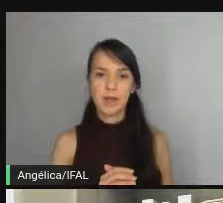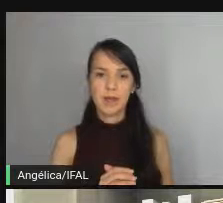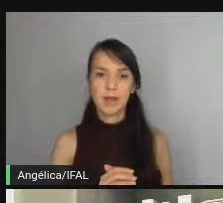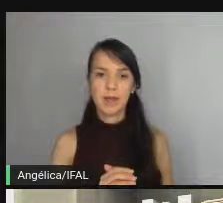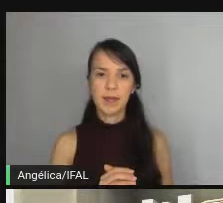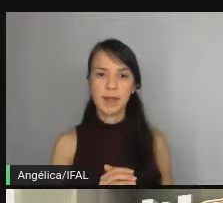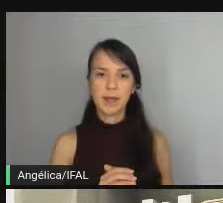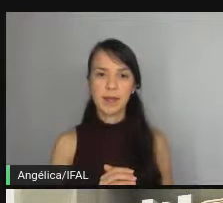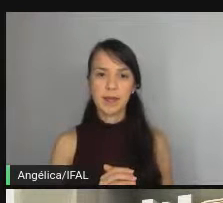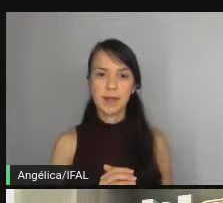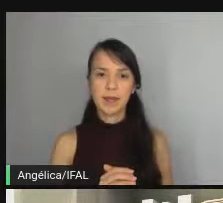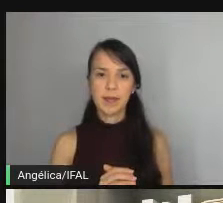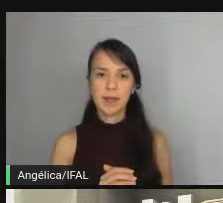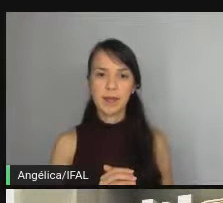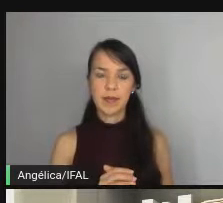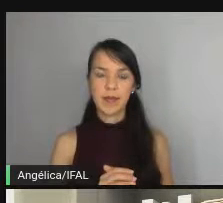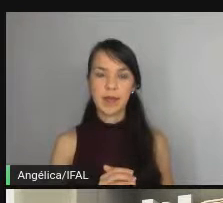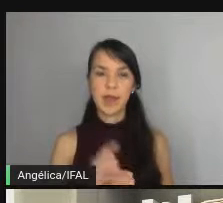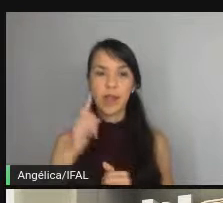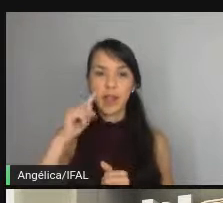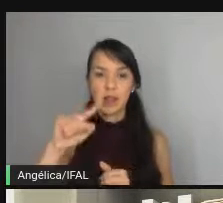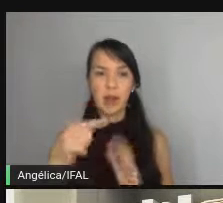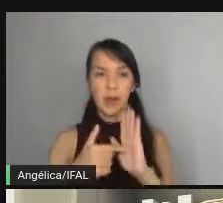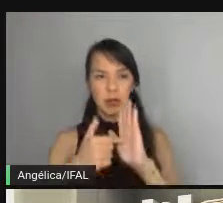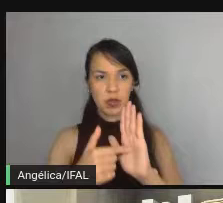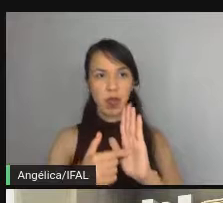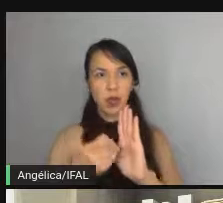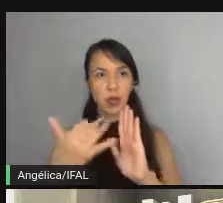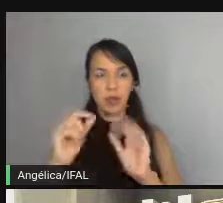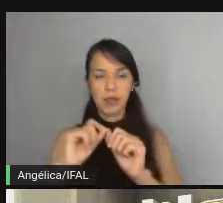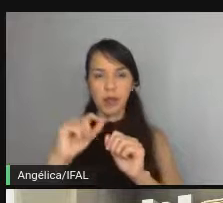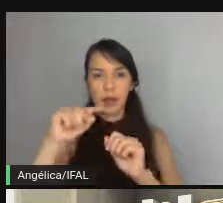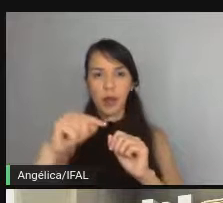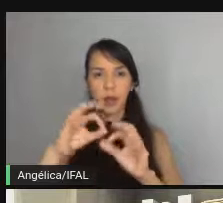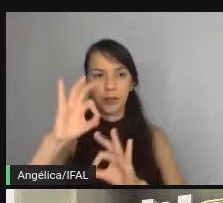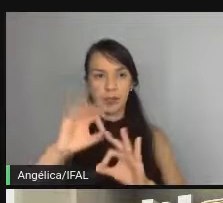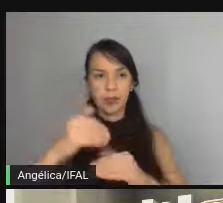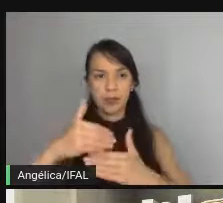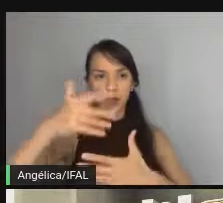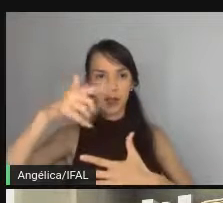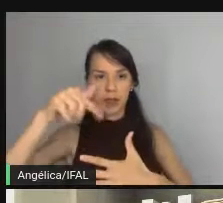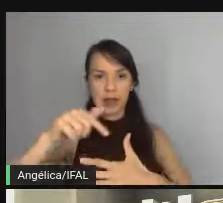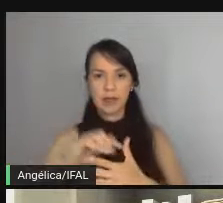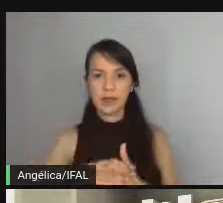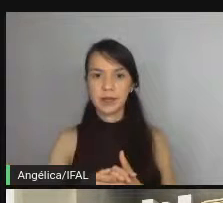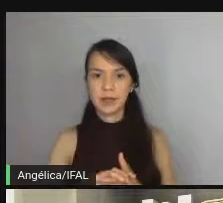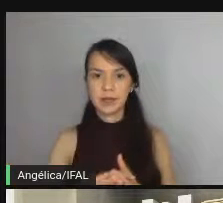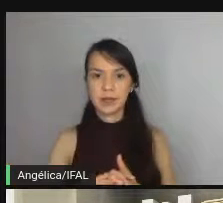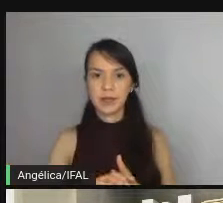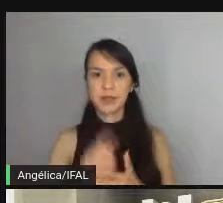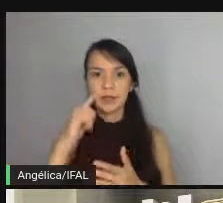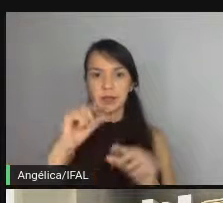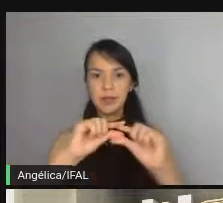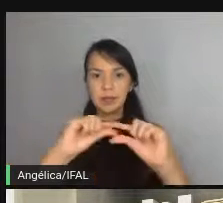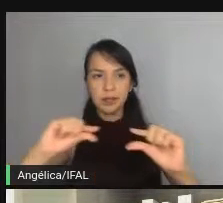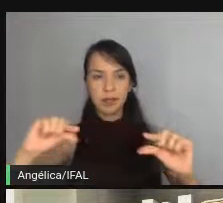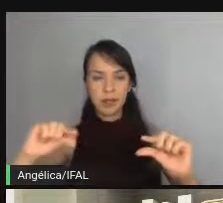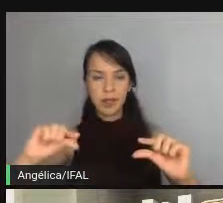e nos vê que ele mostra os testes que foram executados olha como fica pessoal fica teste potência render sucesso